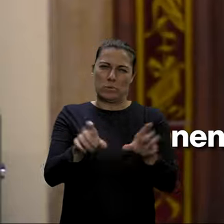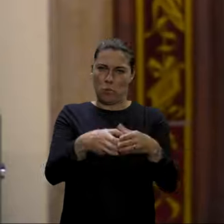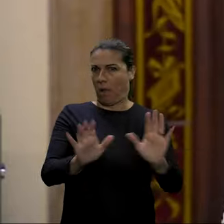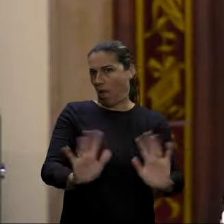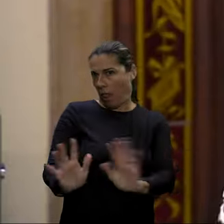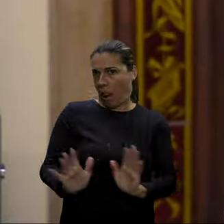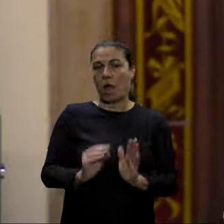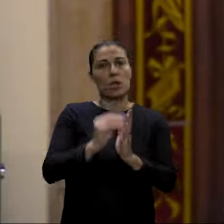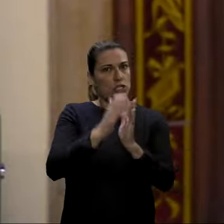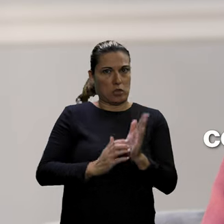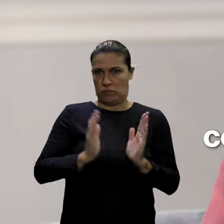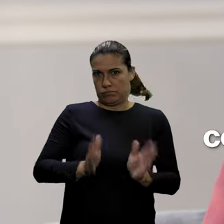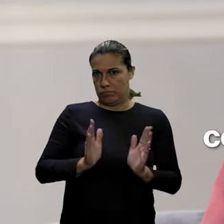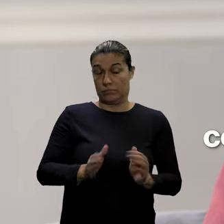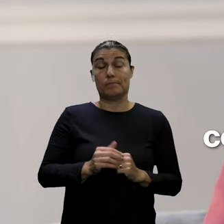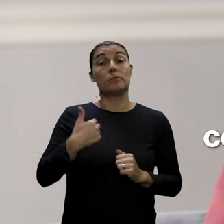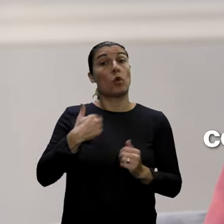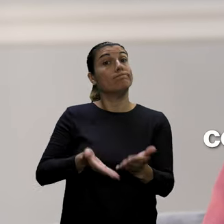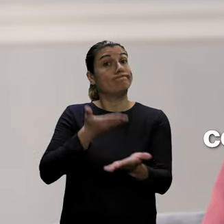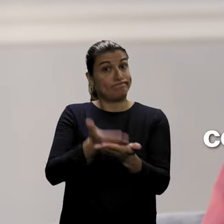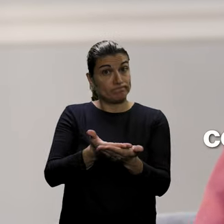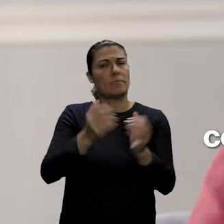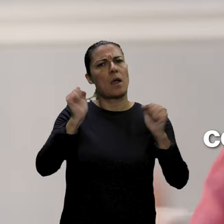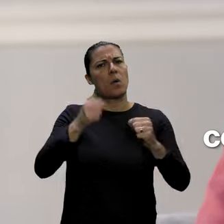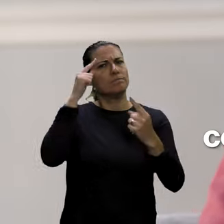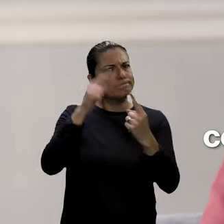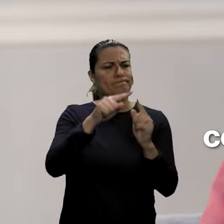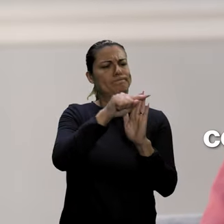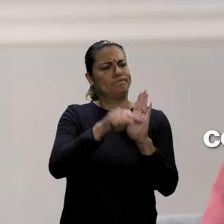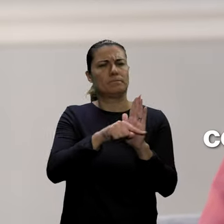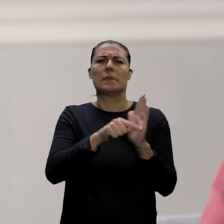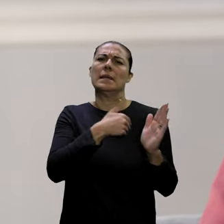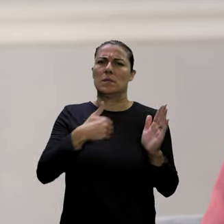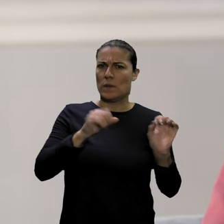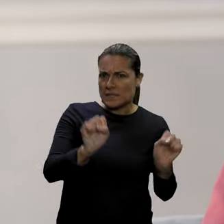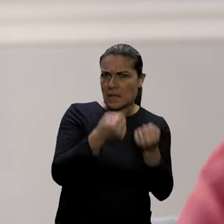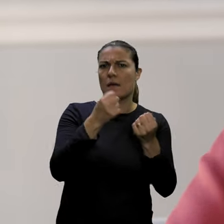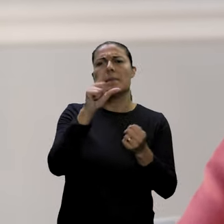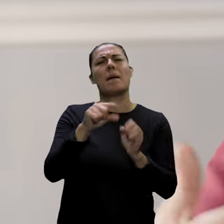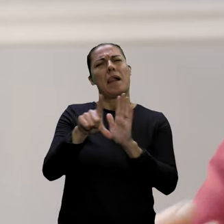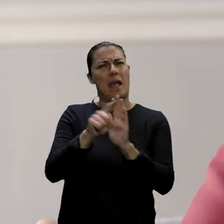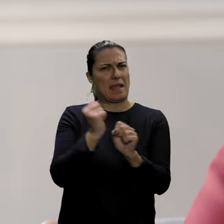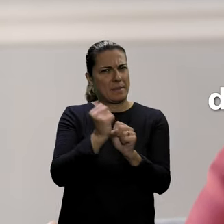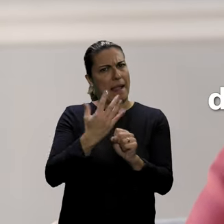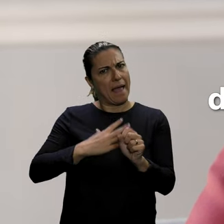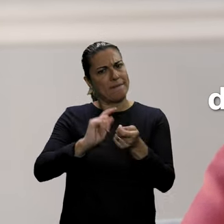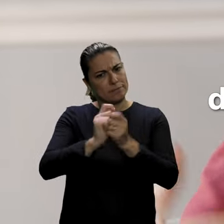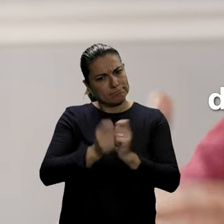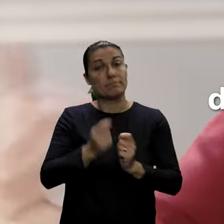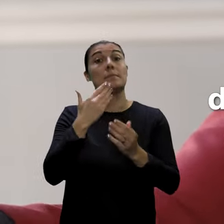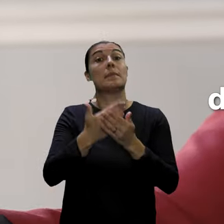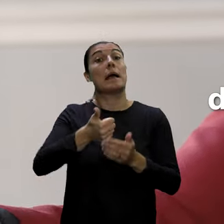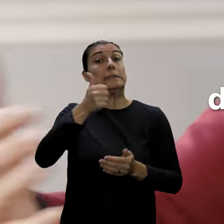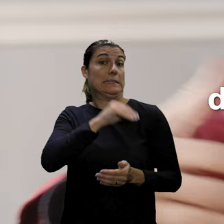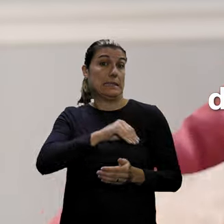muito menos escrito. Propusemos um acordo com medidas para salvar a saúde e com medidas para mudar as leis do trabalho, de forma